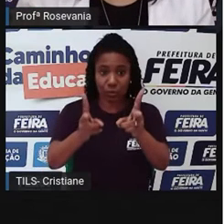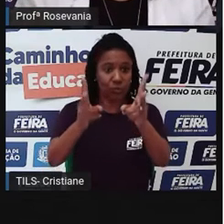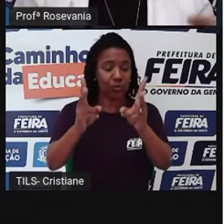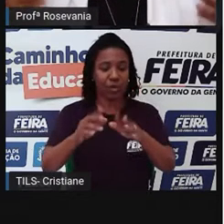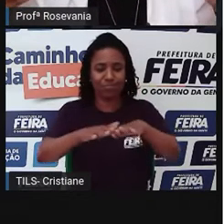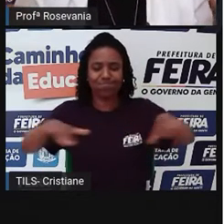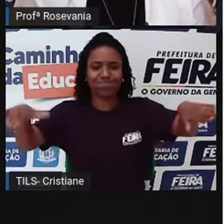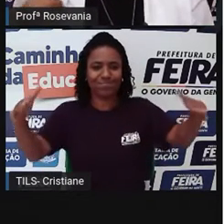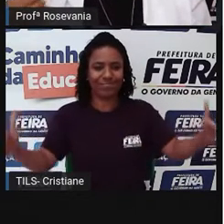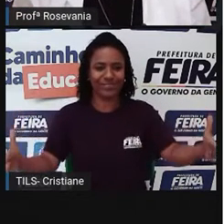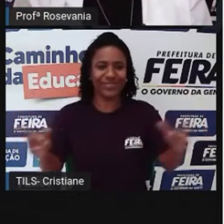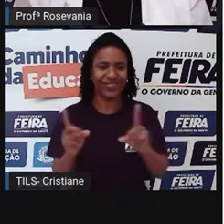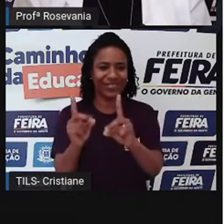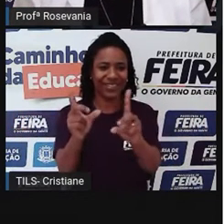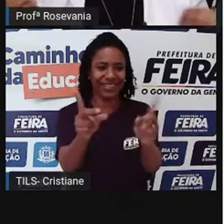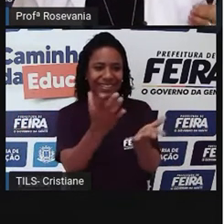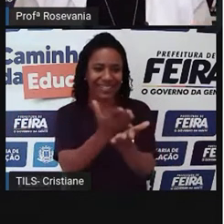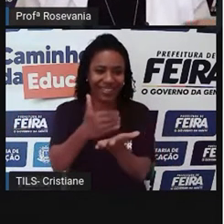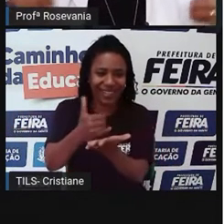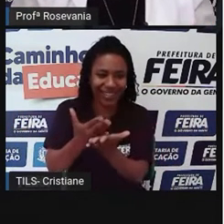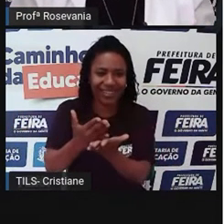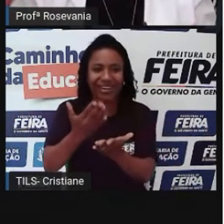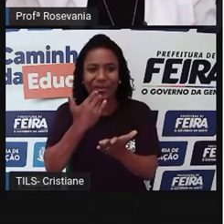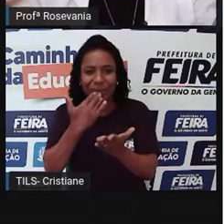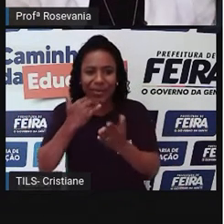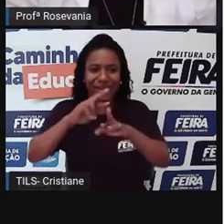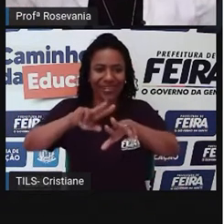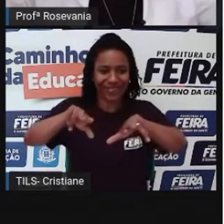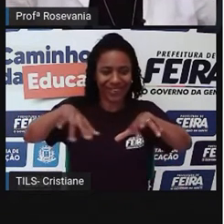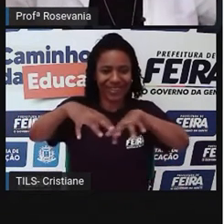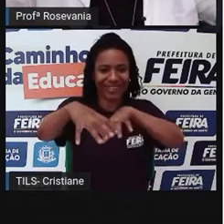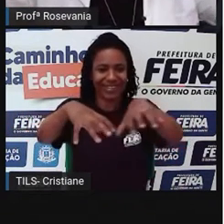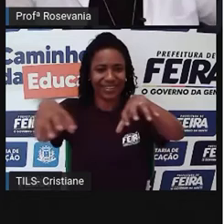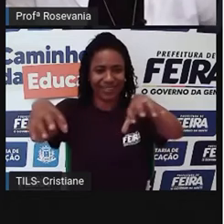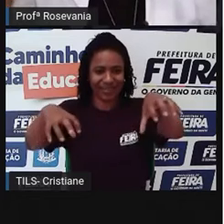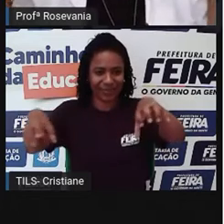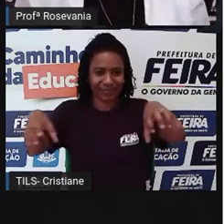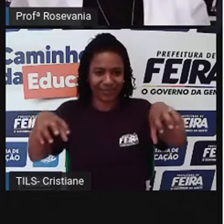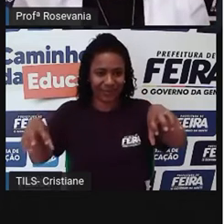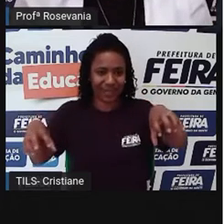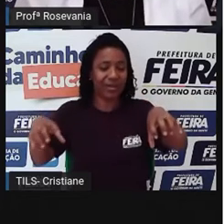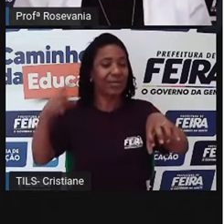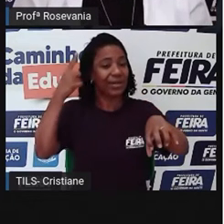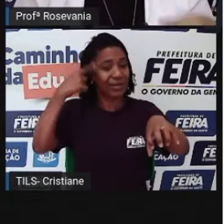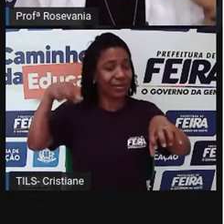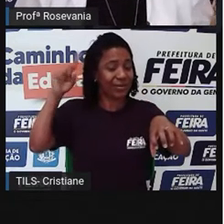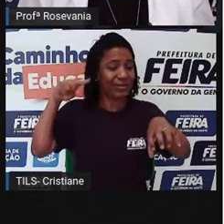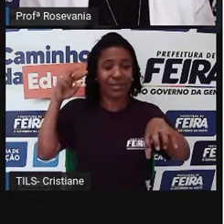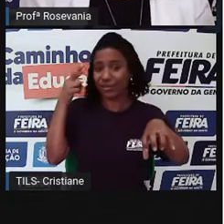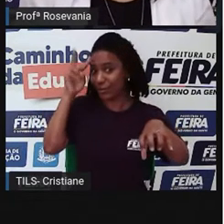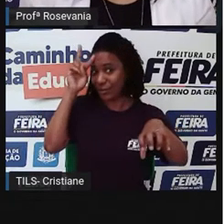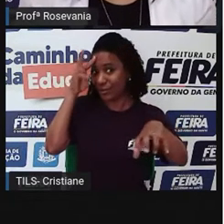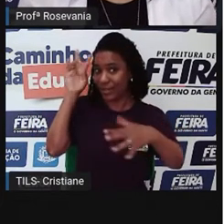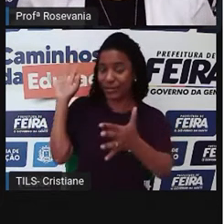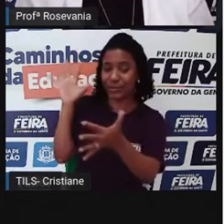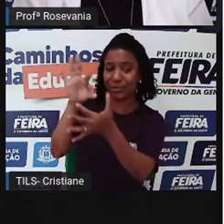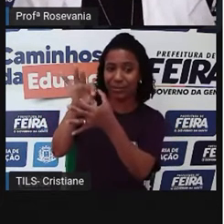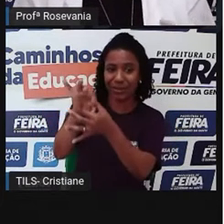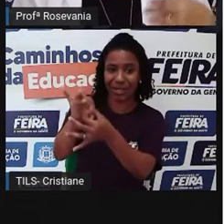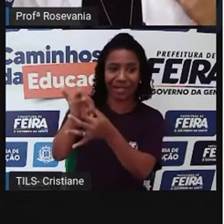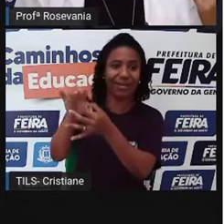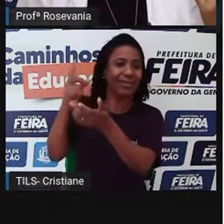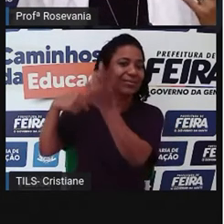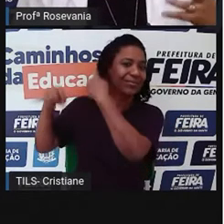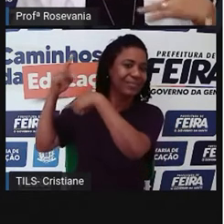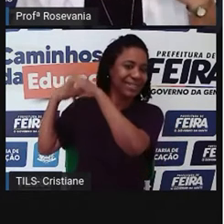produtos. Mas antes, né, só para a gente fazer esse passeio histórico, lá no período,